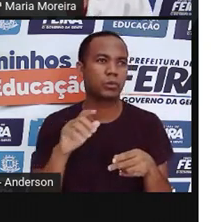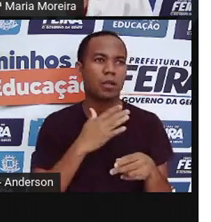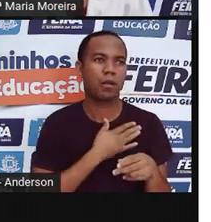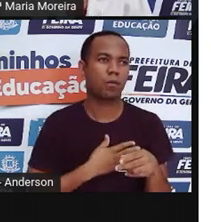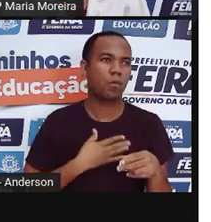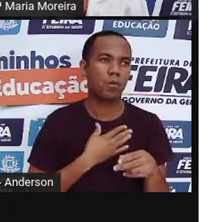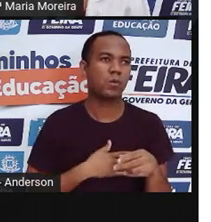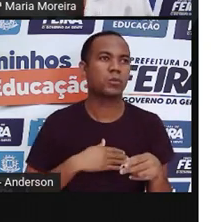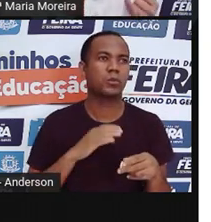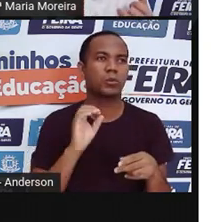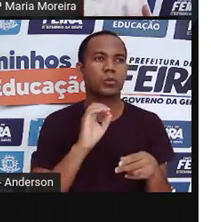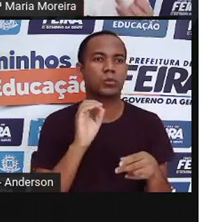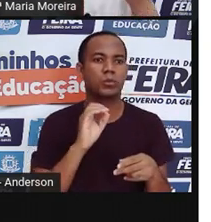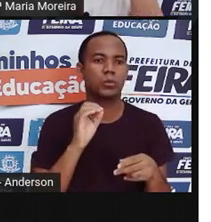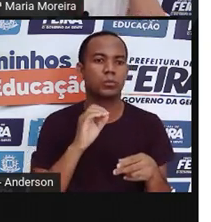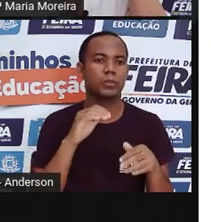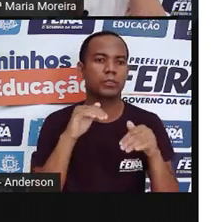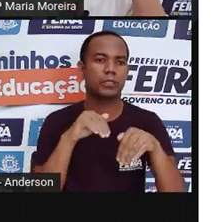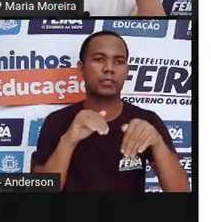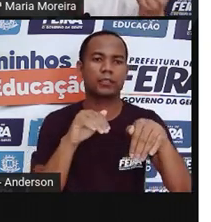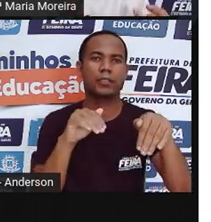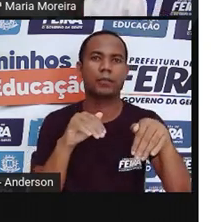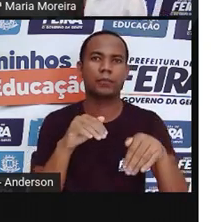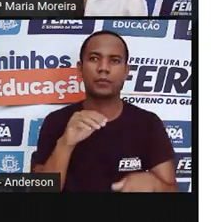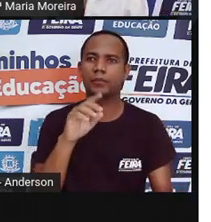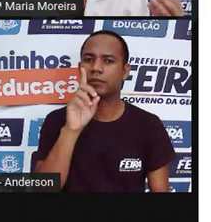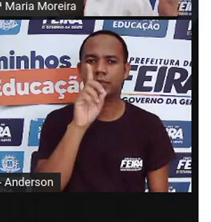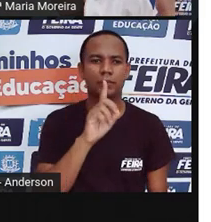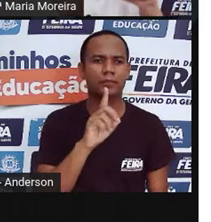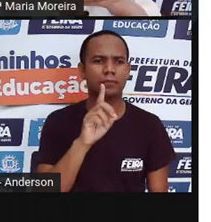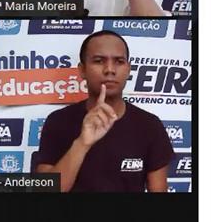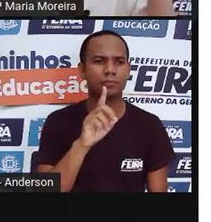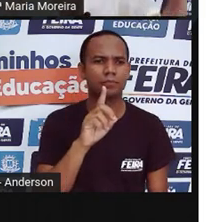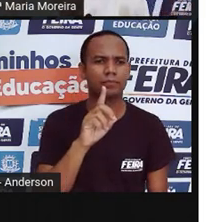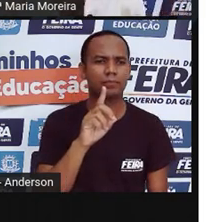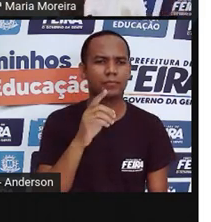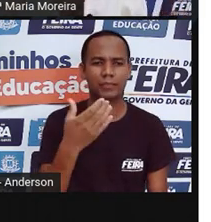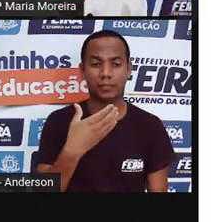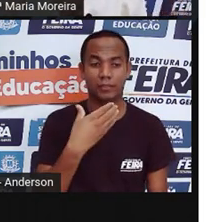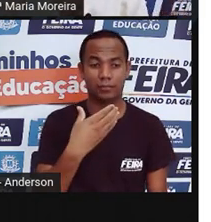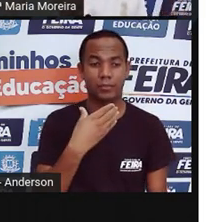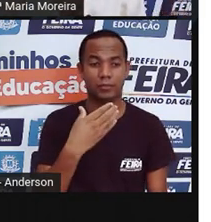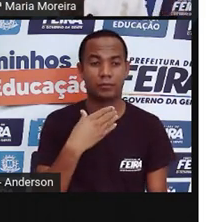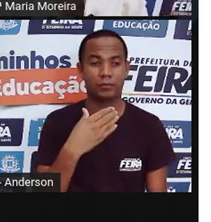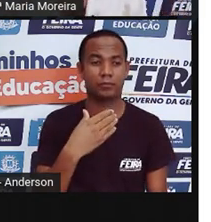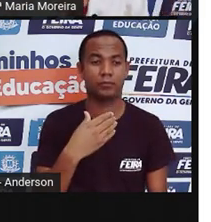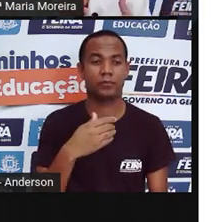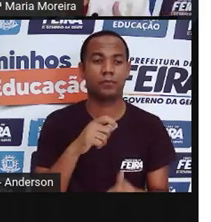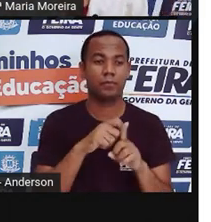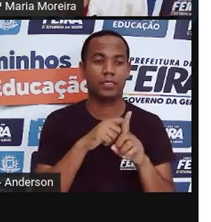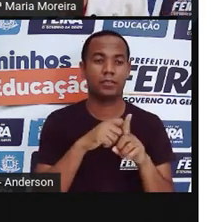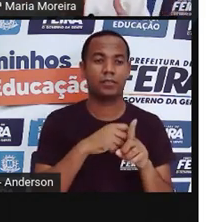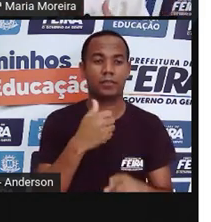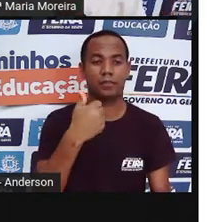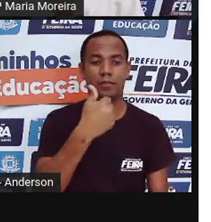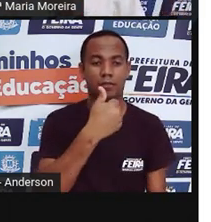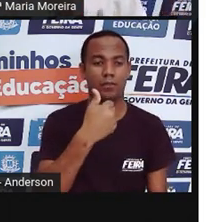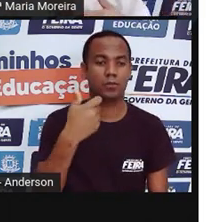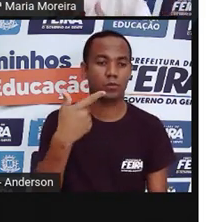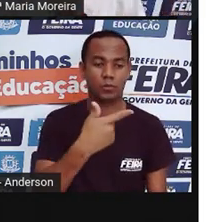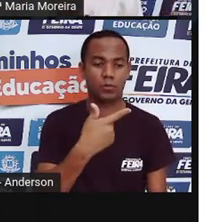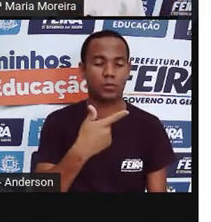setembro, outubro, novembro e dezembro. São os 12 meses e os meses eles têm 30,